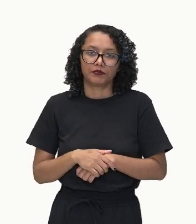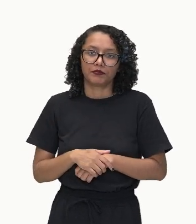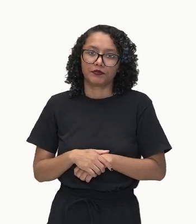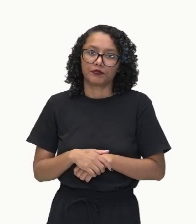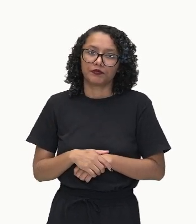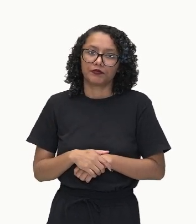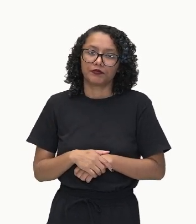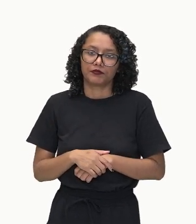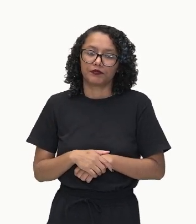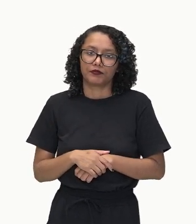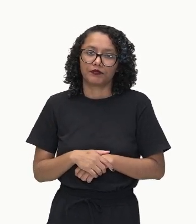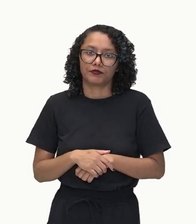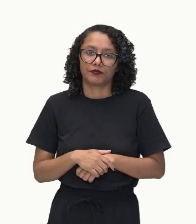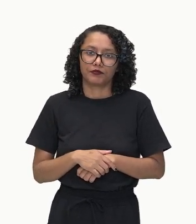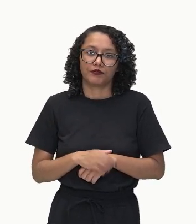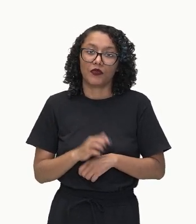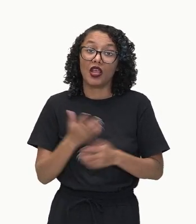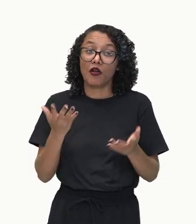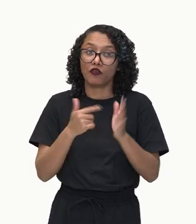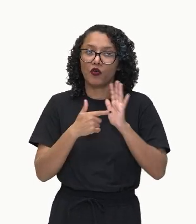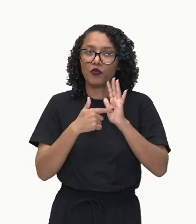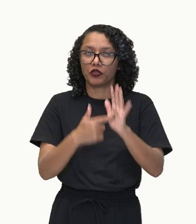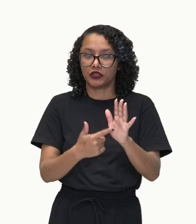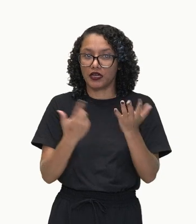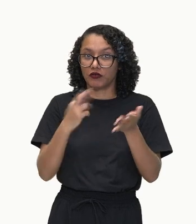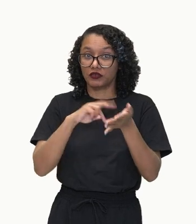Trazer agora uma ideia de conclusão. Olha só.